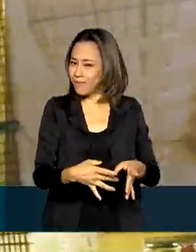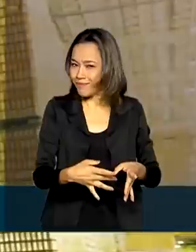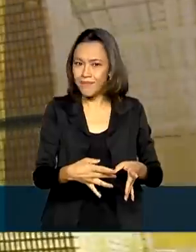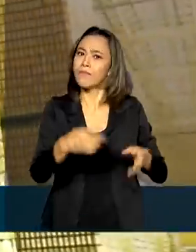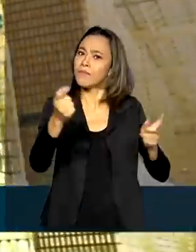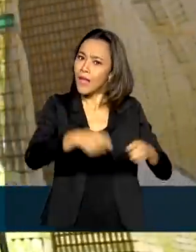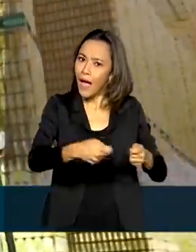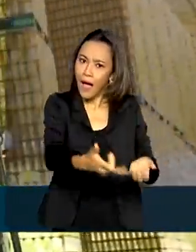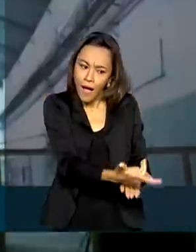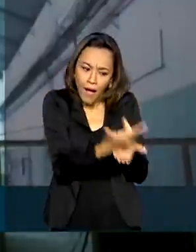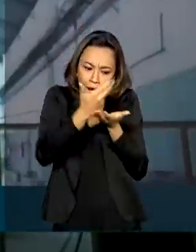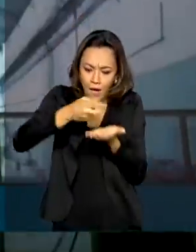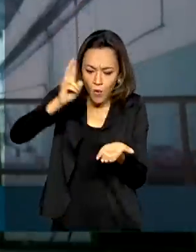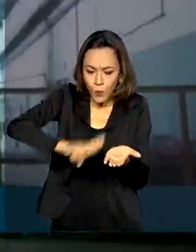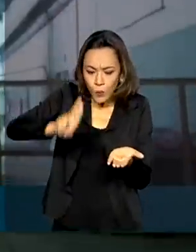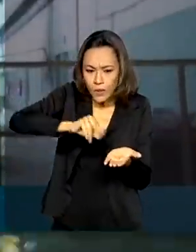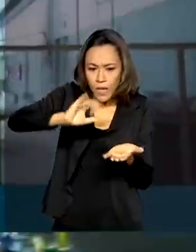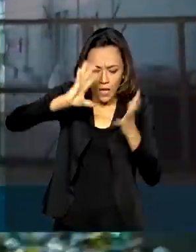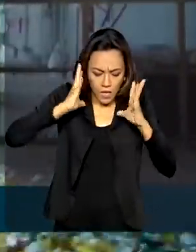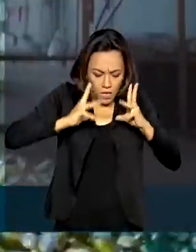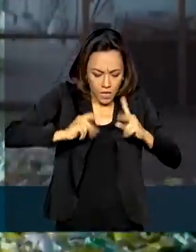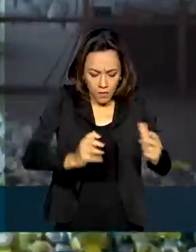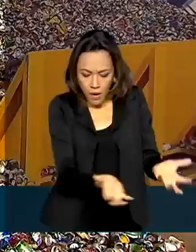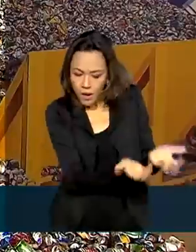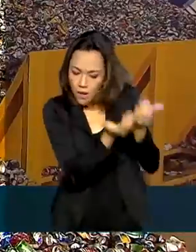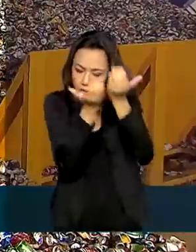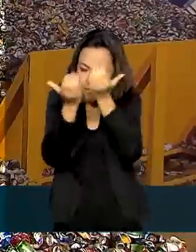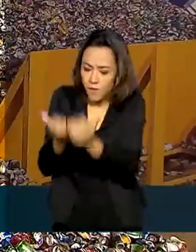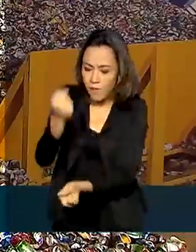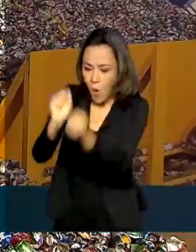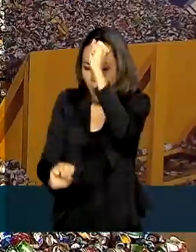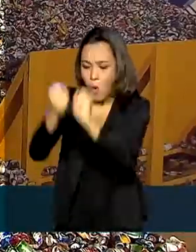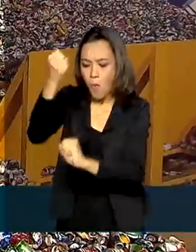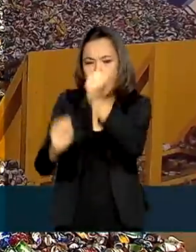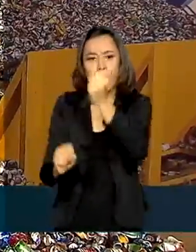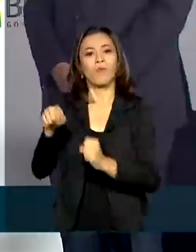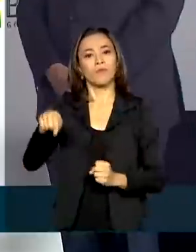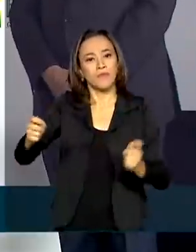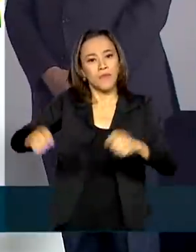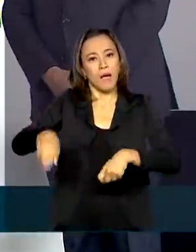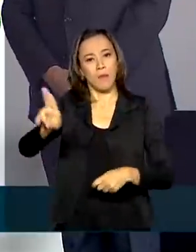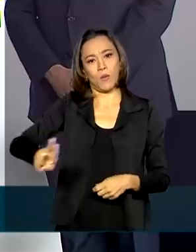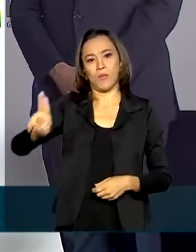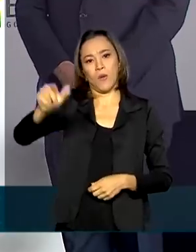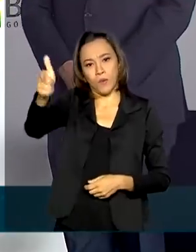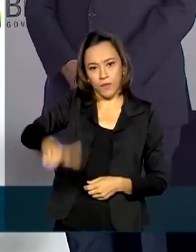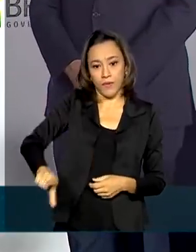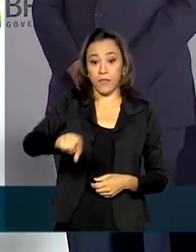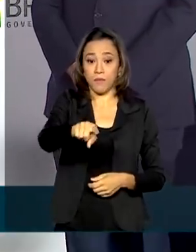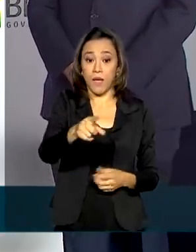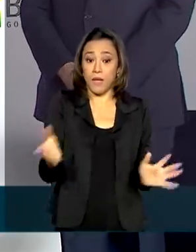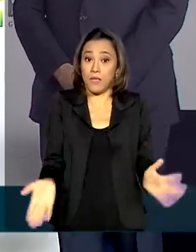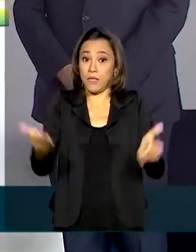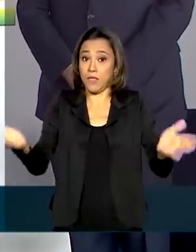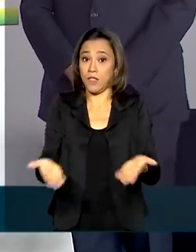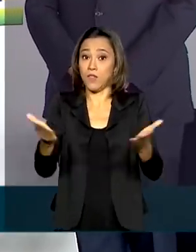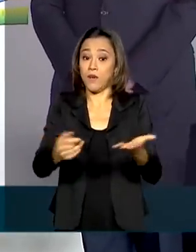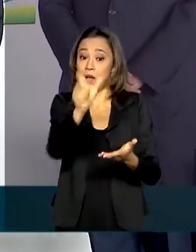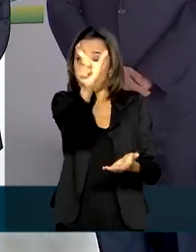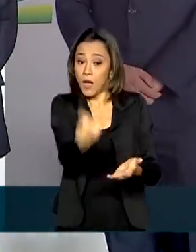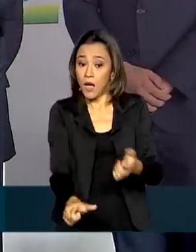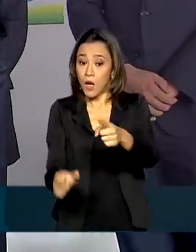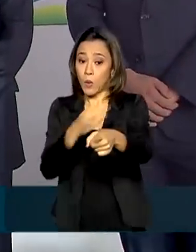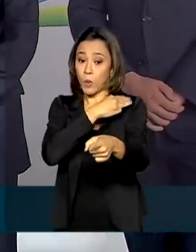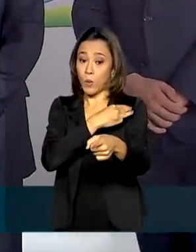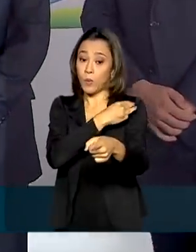ser recolhida, higienizada e reciclada para voltar ao mercado sem poluir o planeta. Para incentivar esse processo, o Ministério do Meio Ambiente